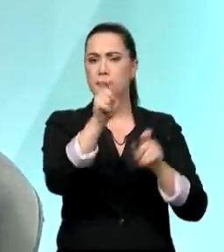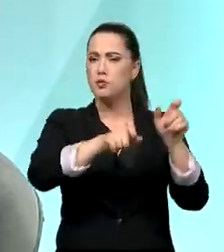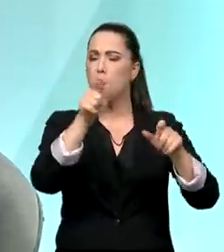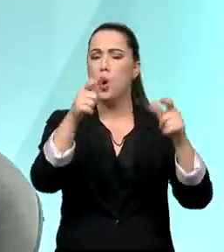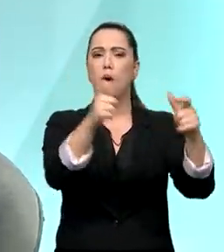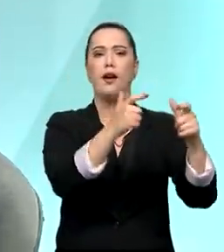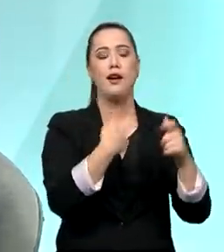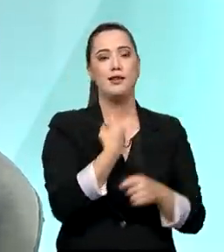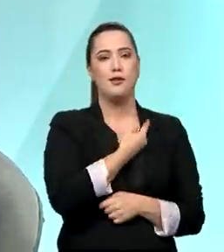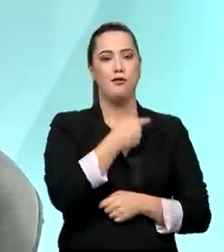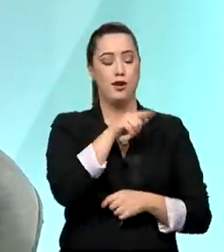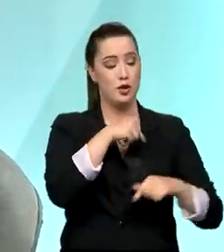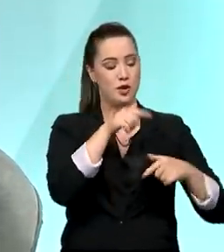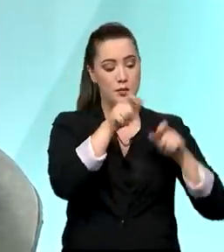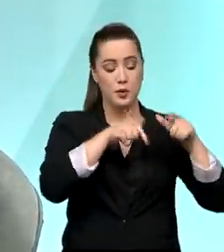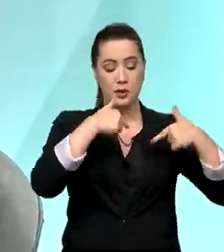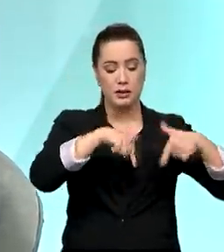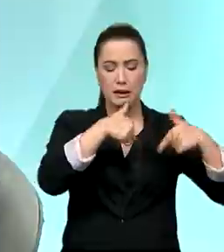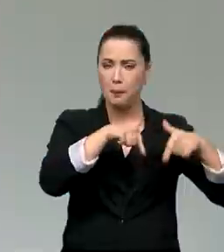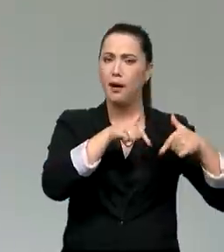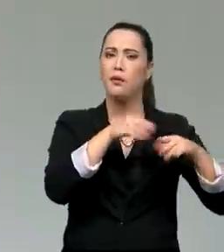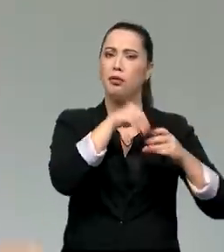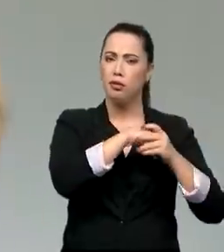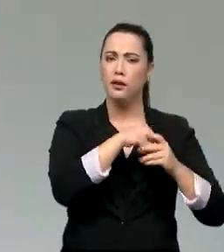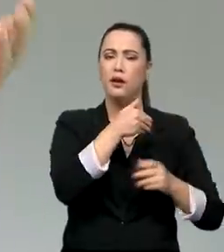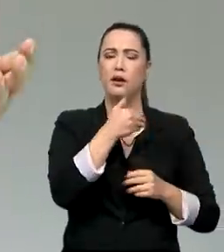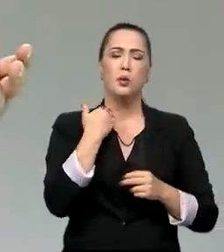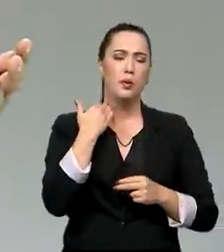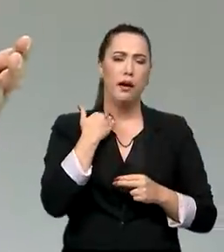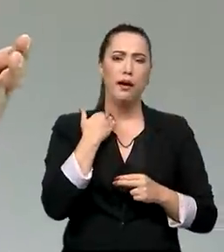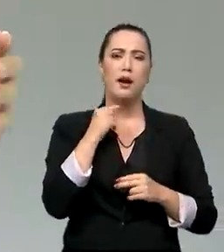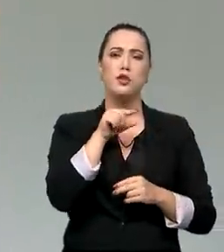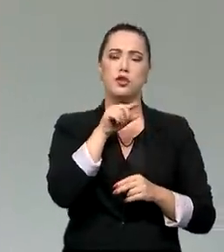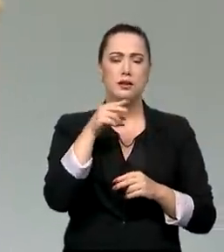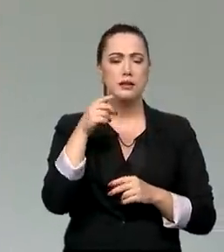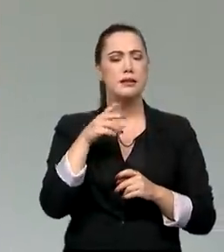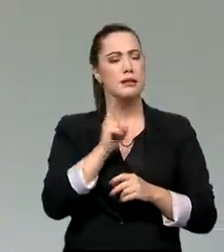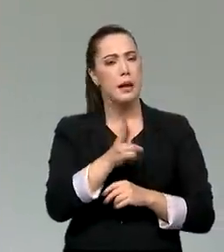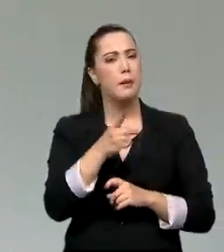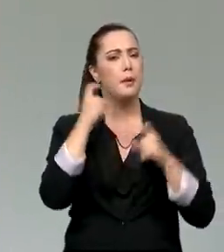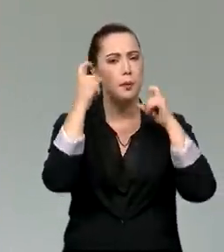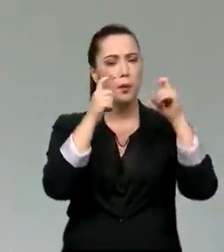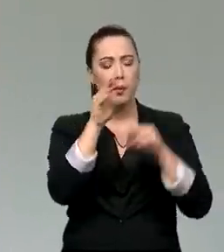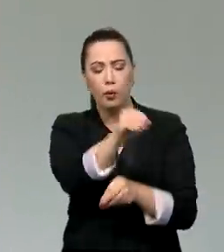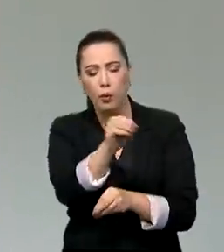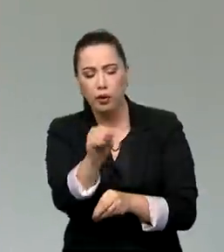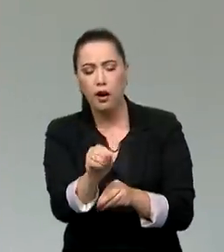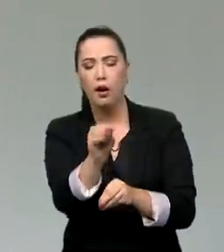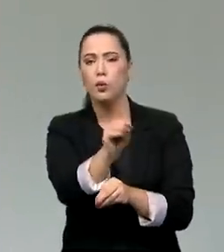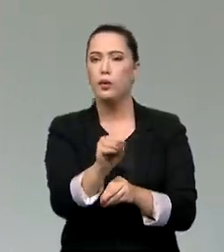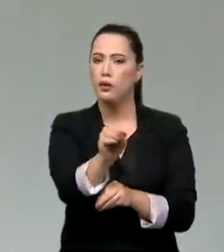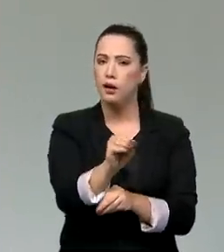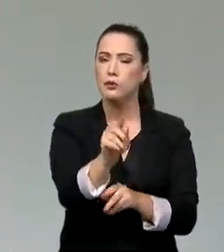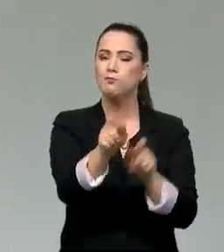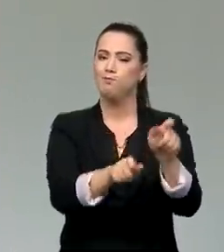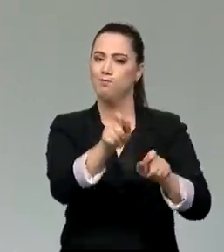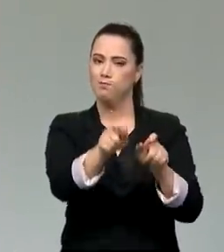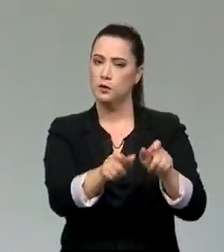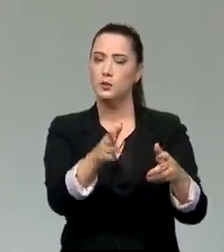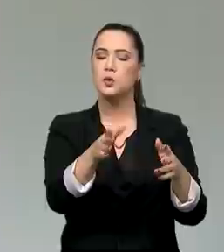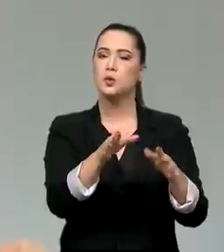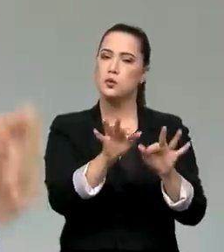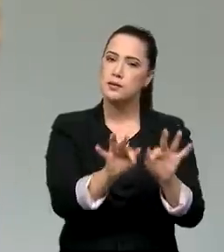Caixa, de atender a população mais carente. Agora, a Caixa, ela detém 70% do mercado imobiliário no Brasil